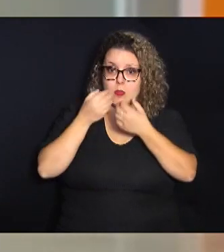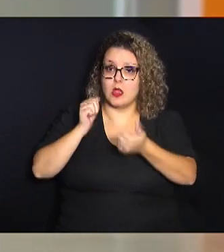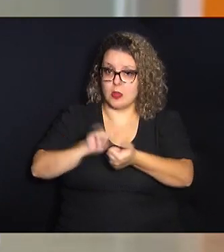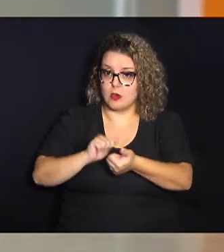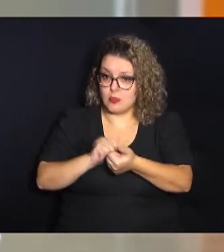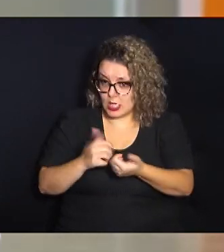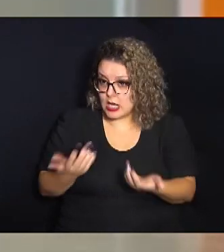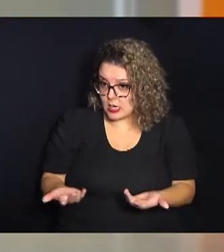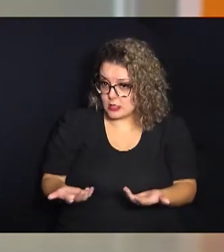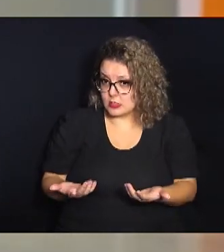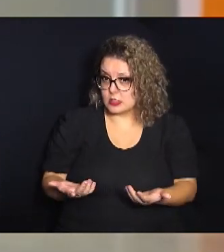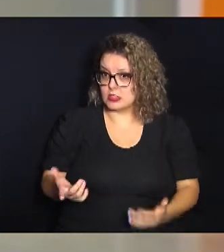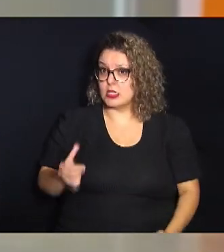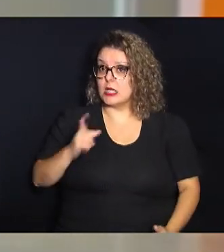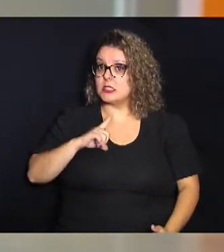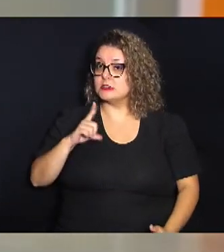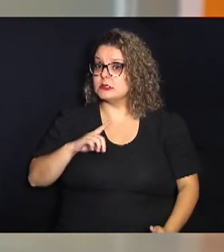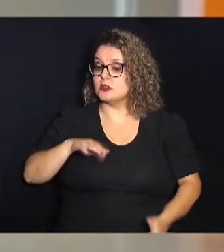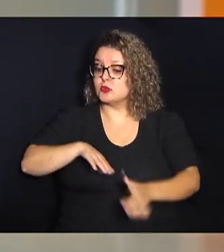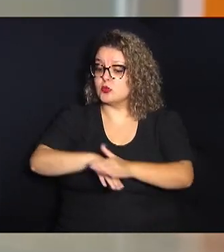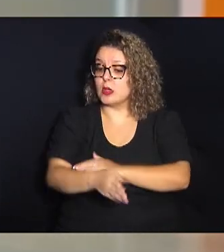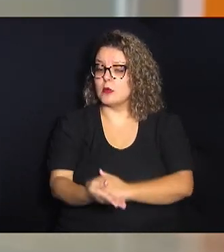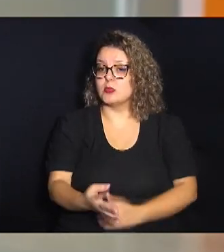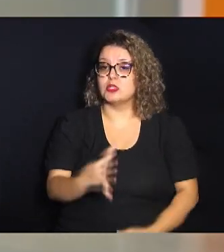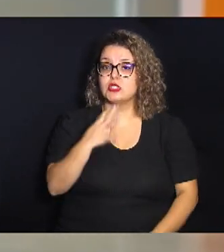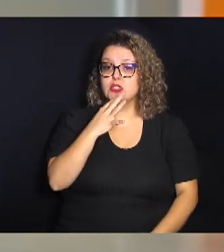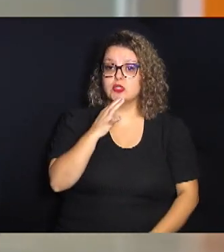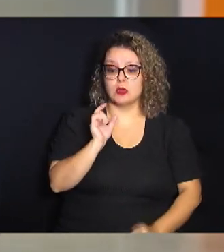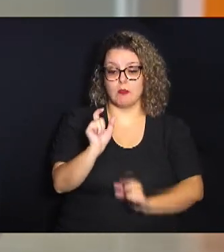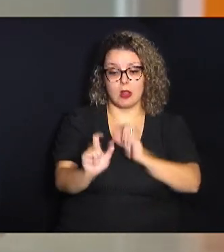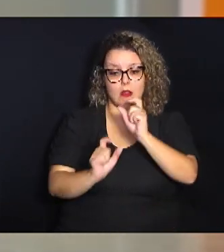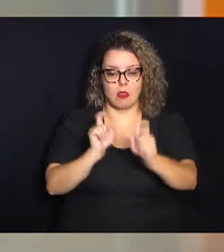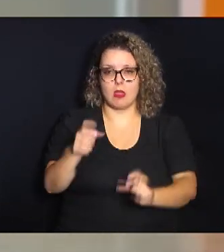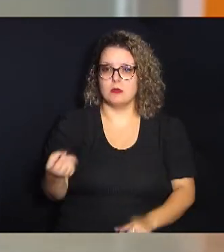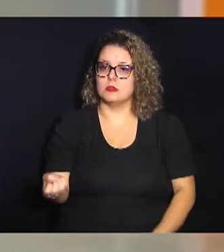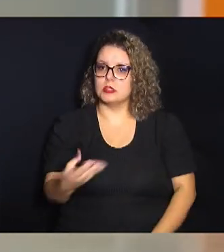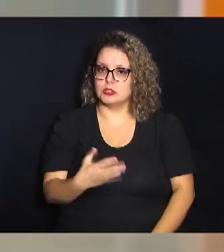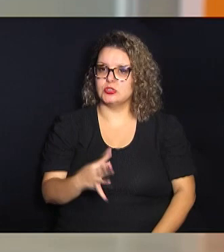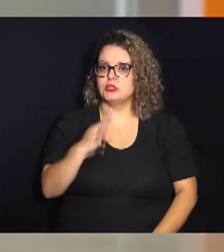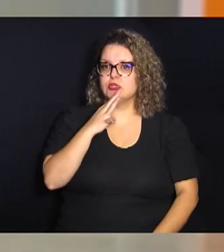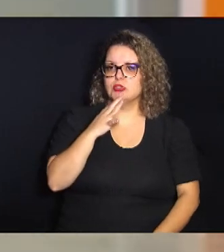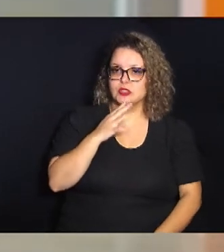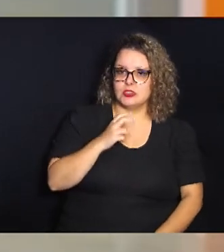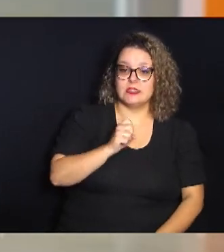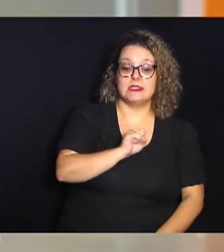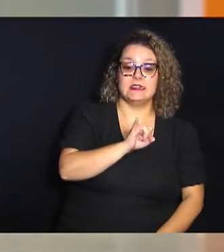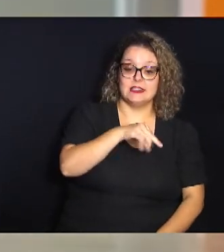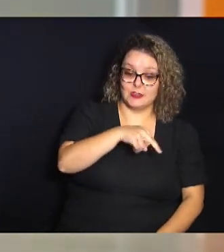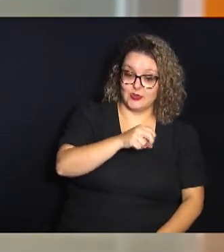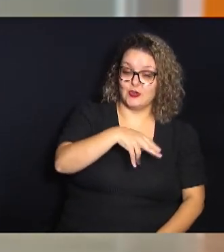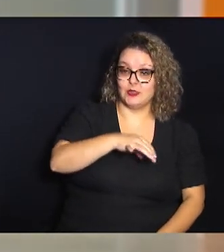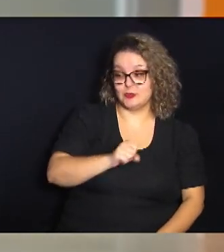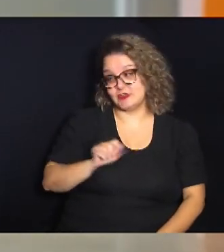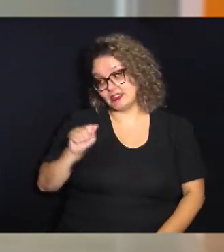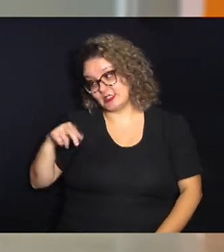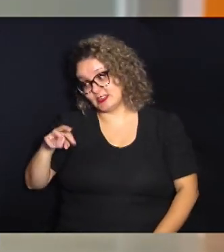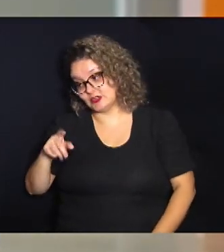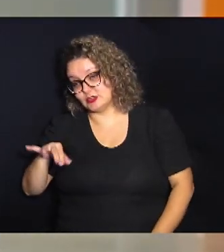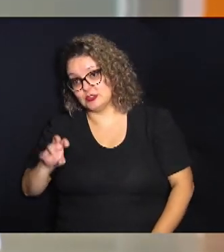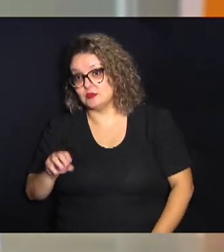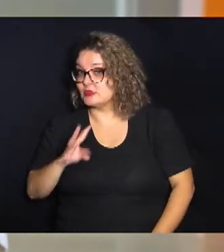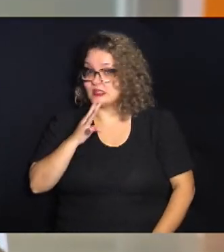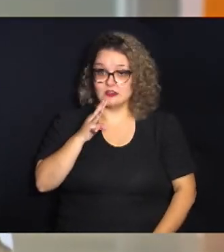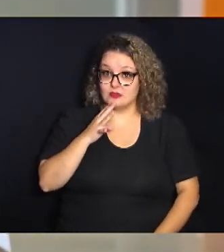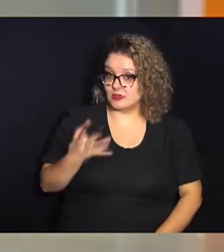você acaba adquirindo o hábito de conhecer palavras novas de conhecer sinônimos e antônimos que antes você não conhecia